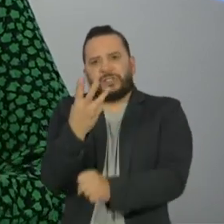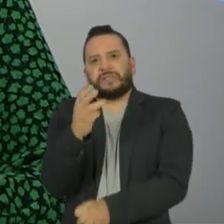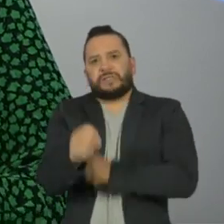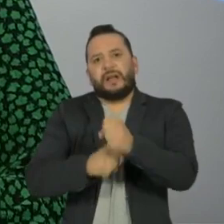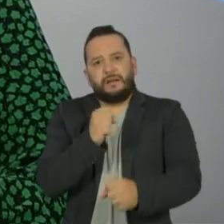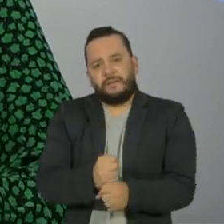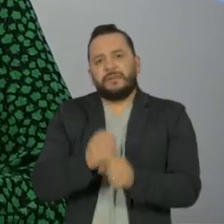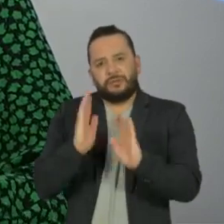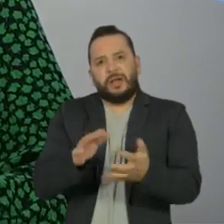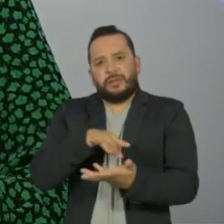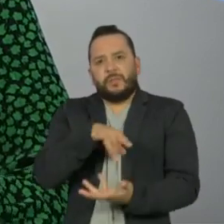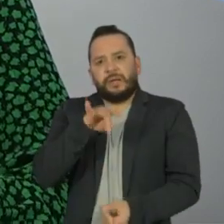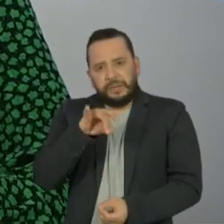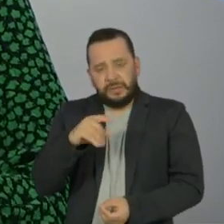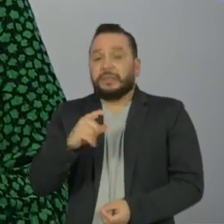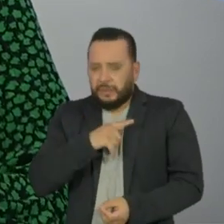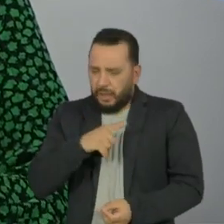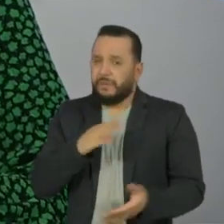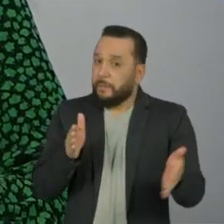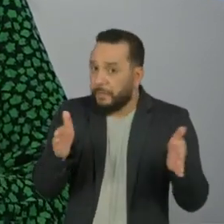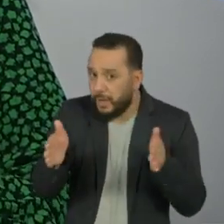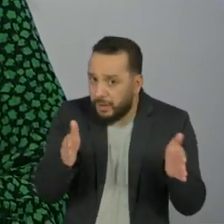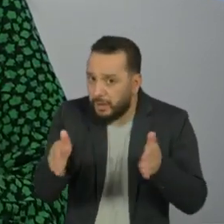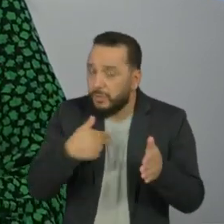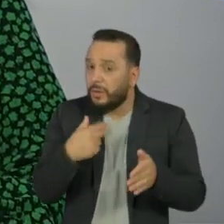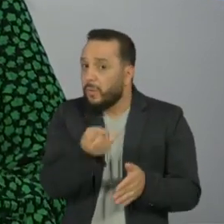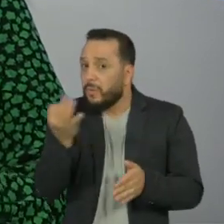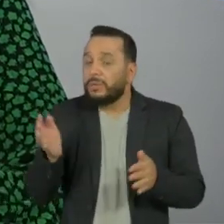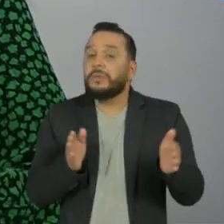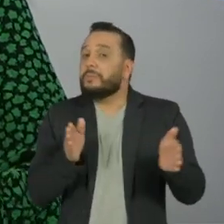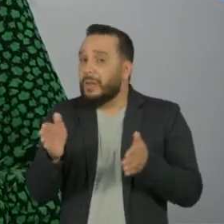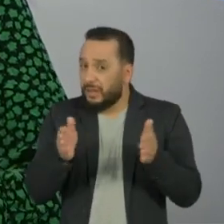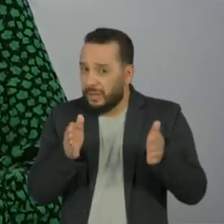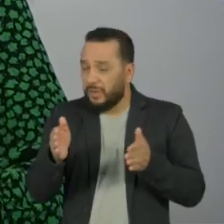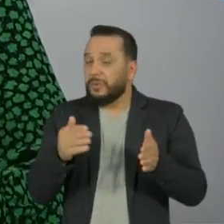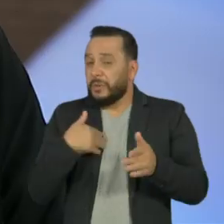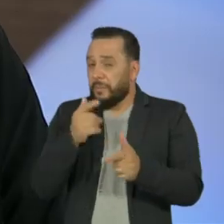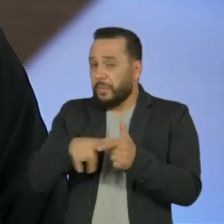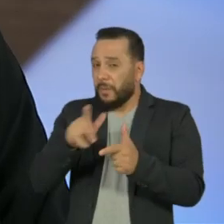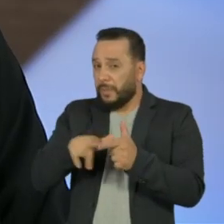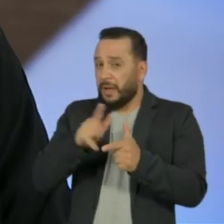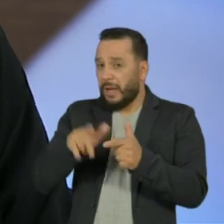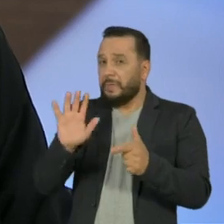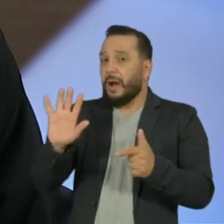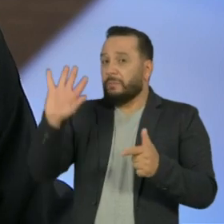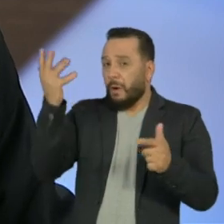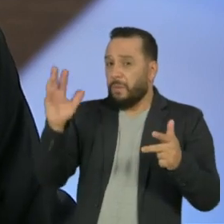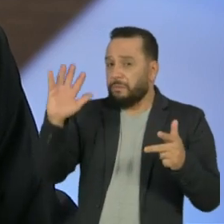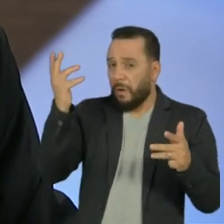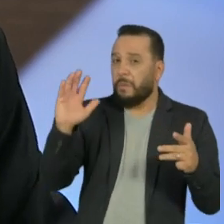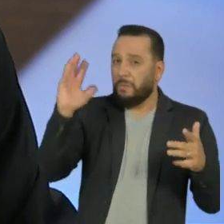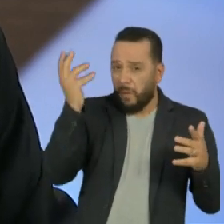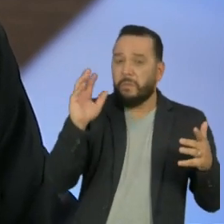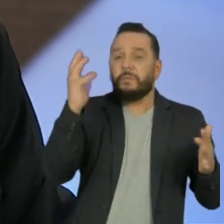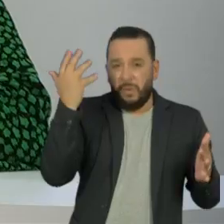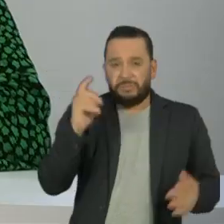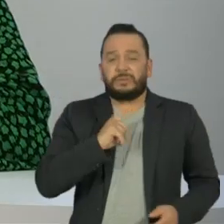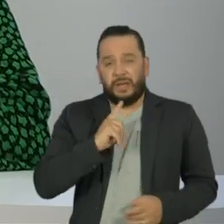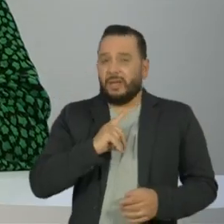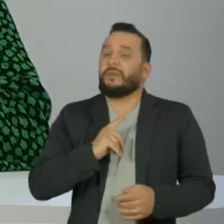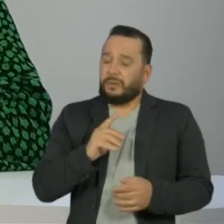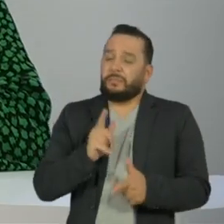anos, inclusive passou por período, senhor até que citou essas metáforas climáticas, passou por tempestades, chuvas, vendavais, etc.